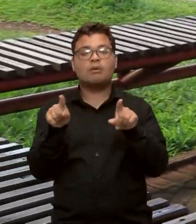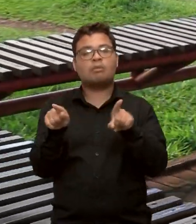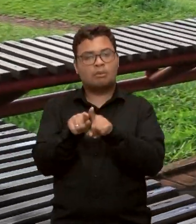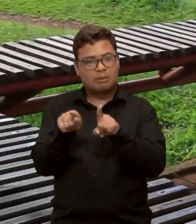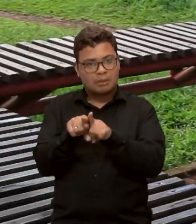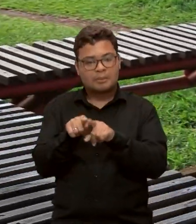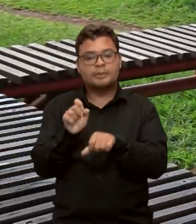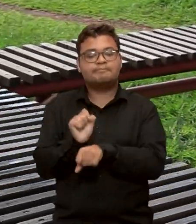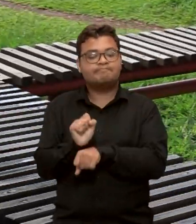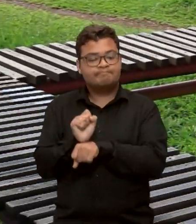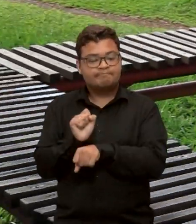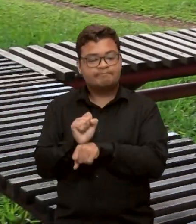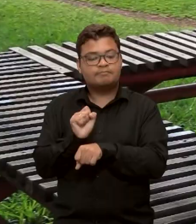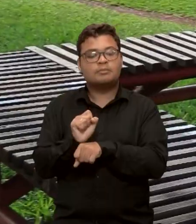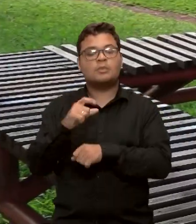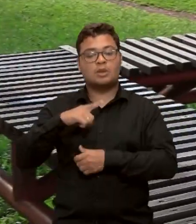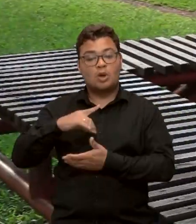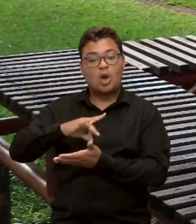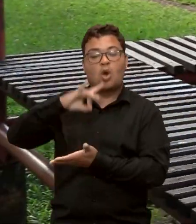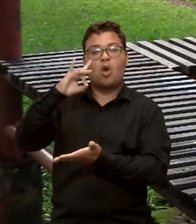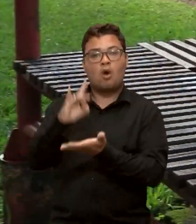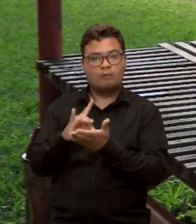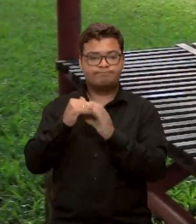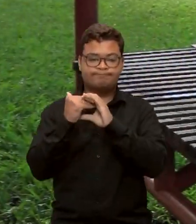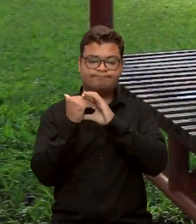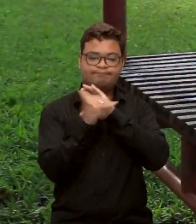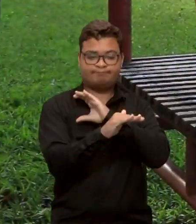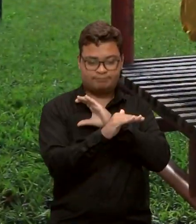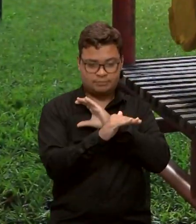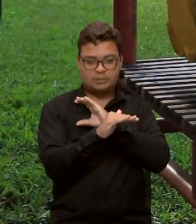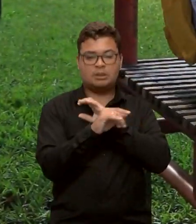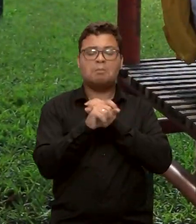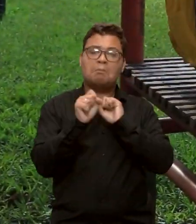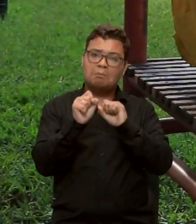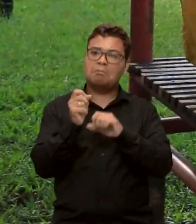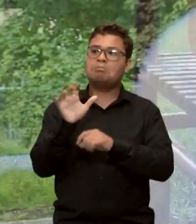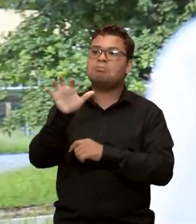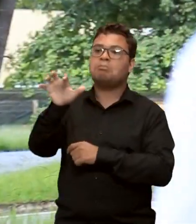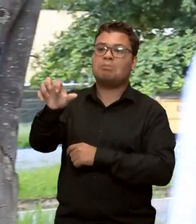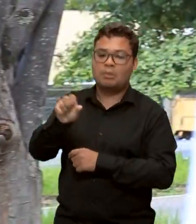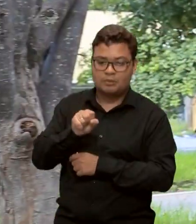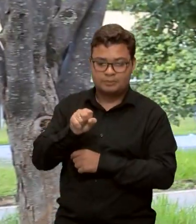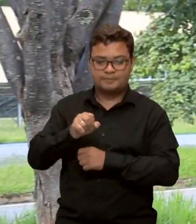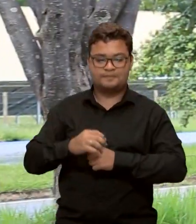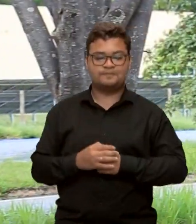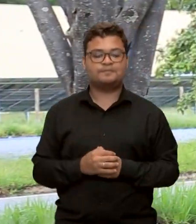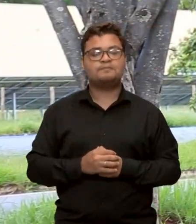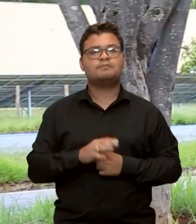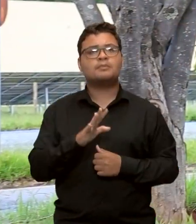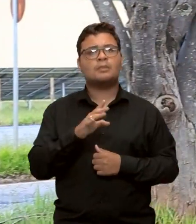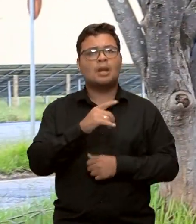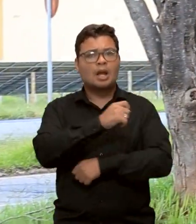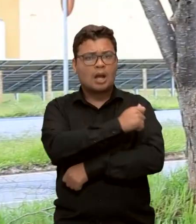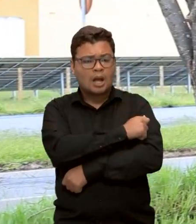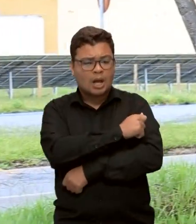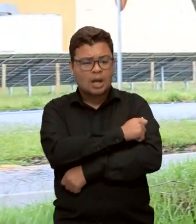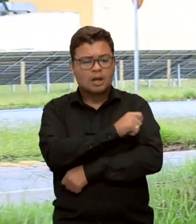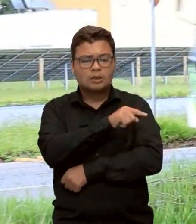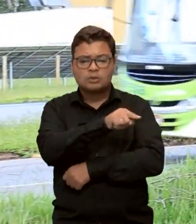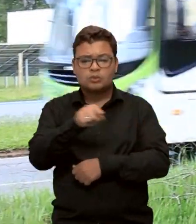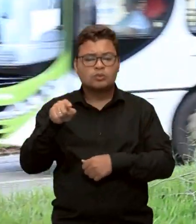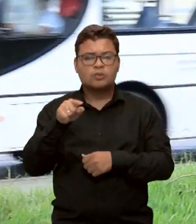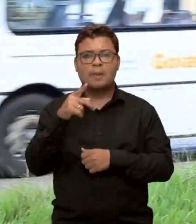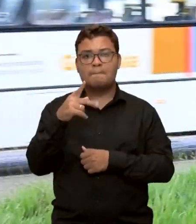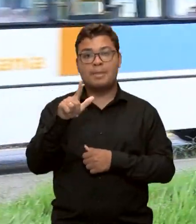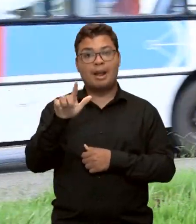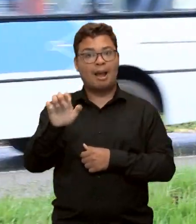aguardar a comunicação oficial por e-mail para a retirada do cartão. Já aqueles que ainda não têm registro no